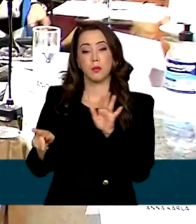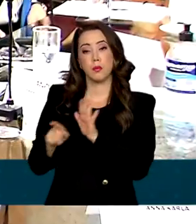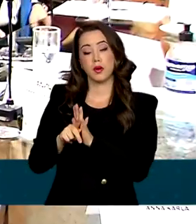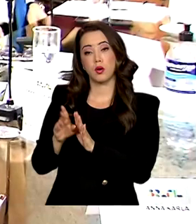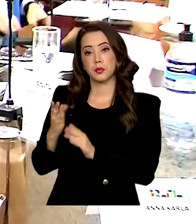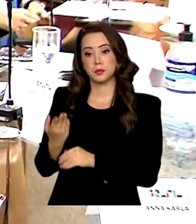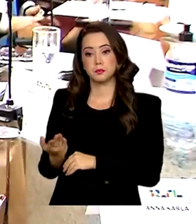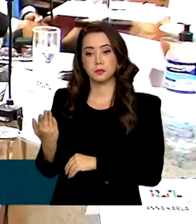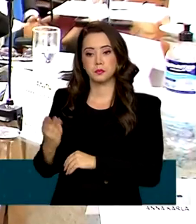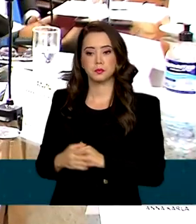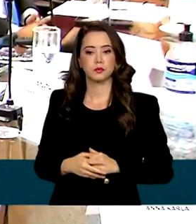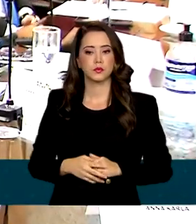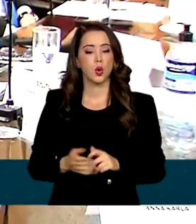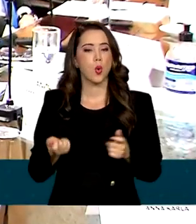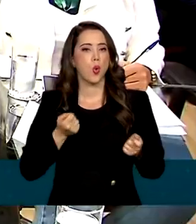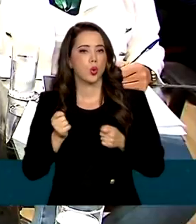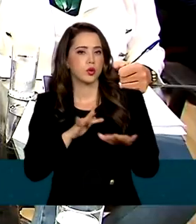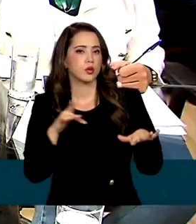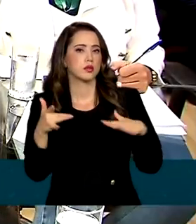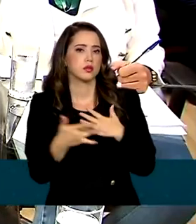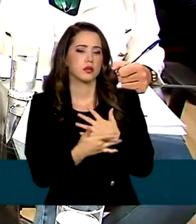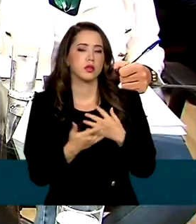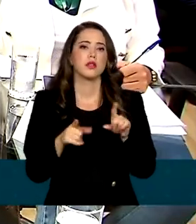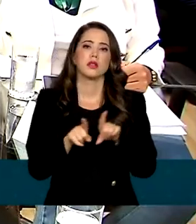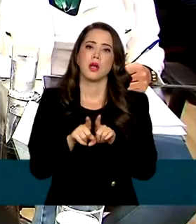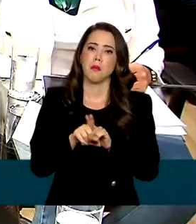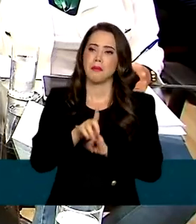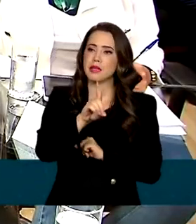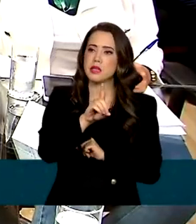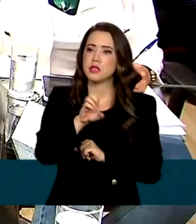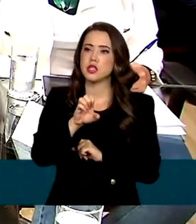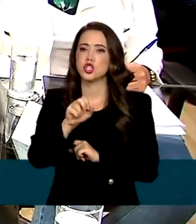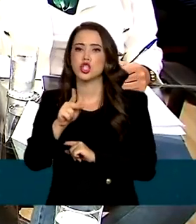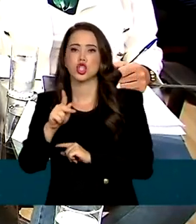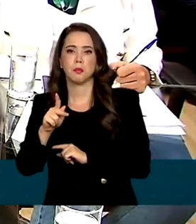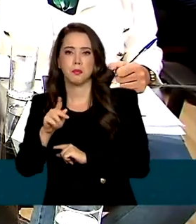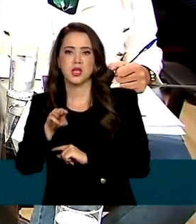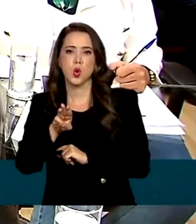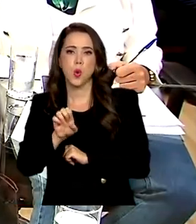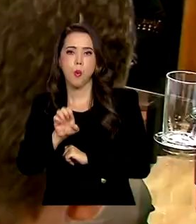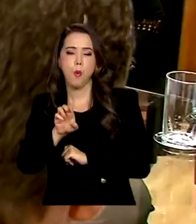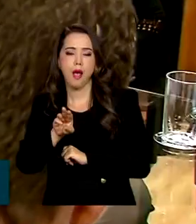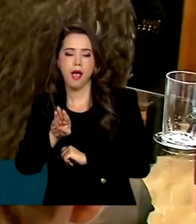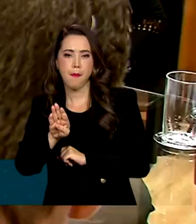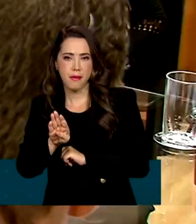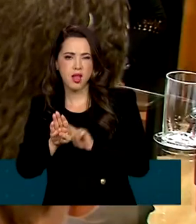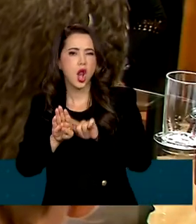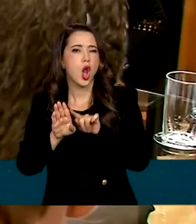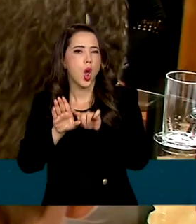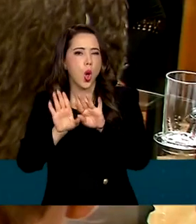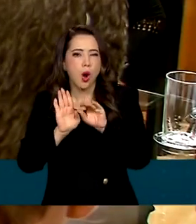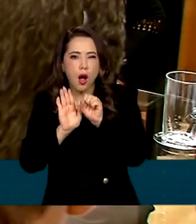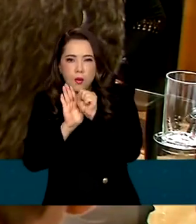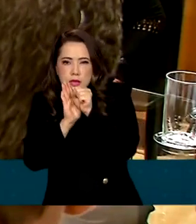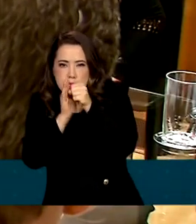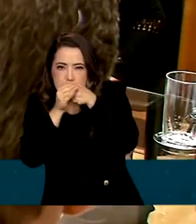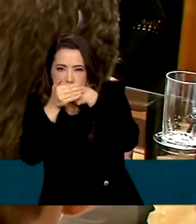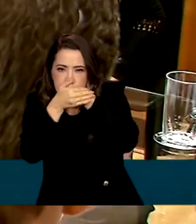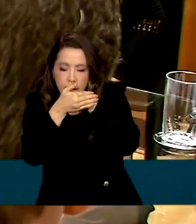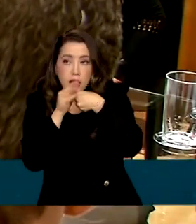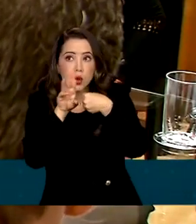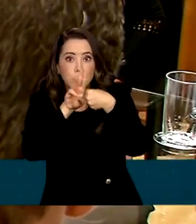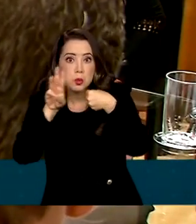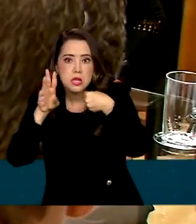monitoramentos das redes sociais e da Deep Web, uma parte restrita da internet, onde conteúdos são trocados de forma